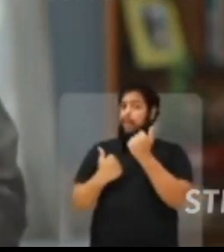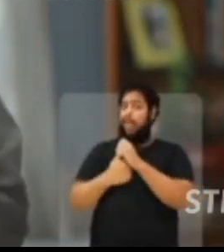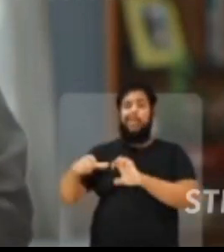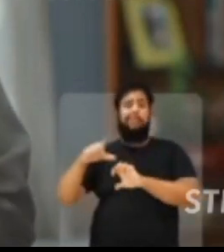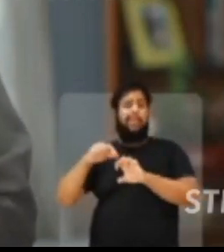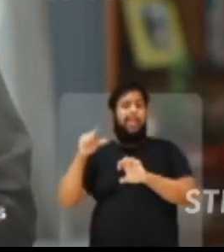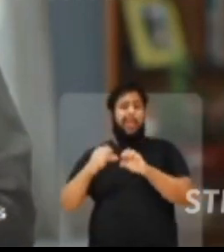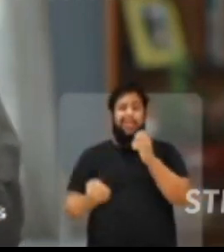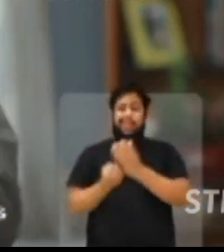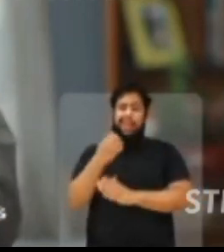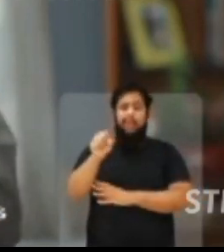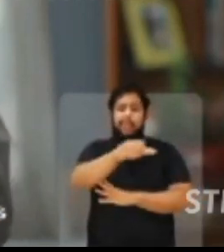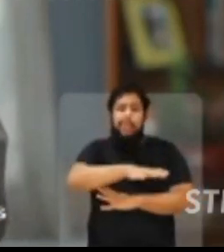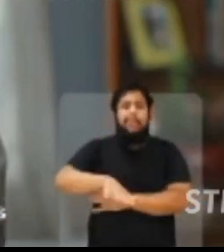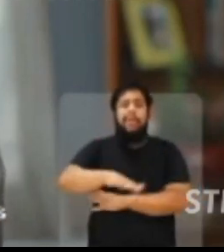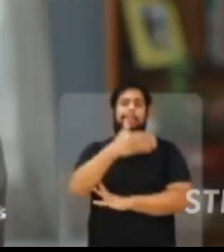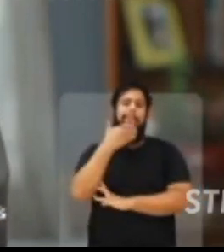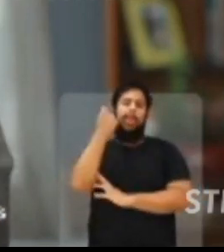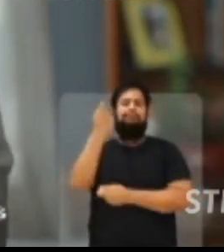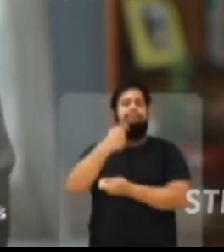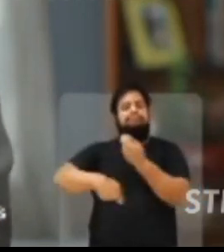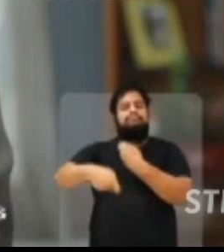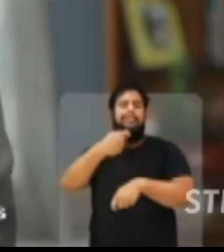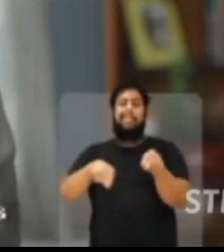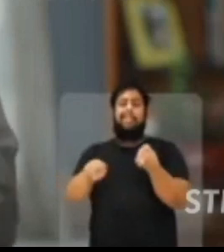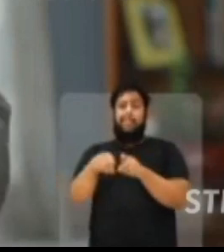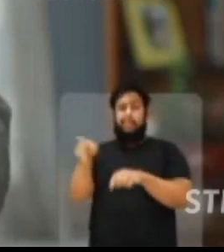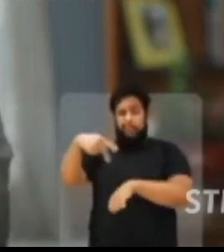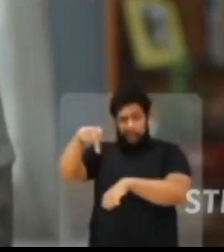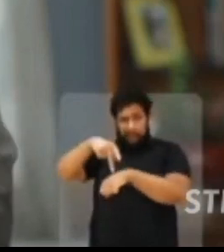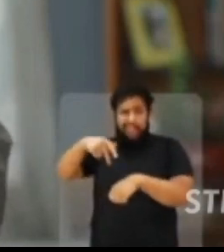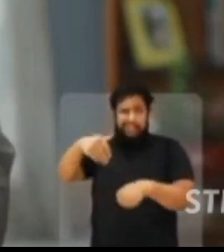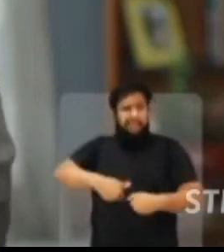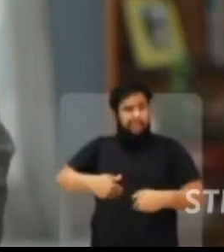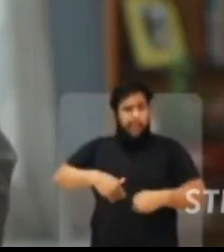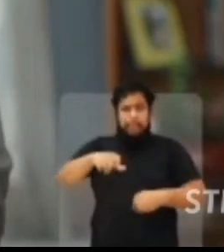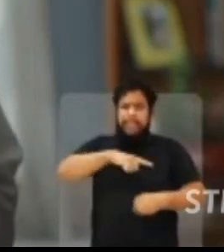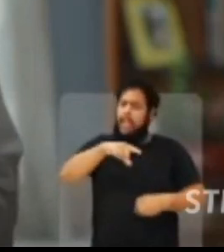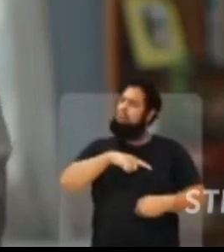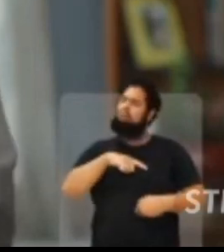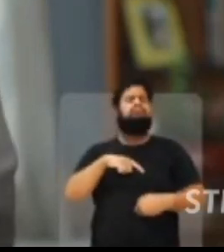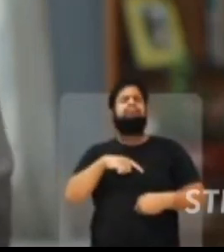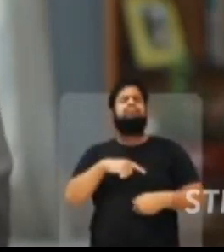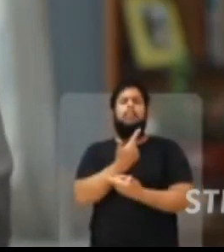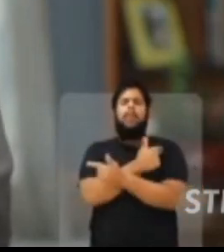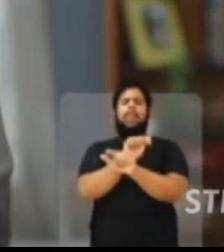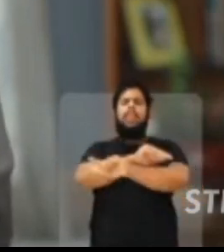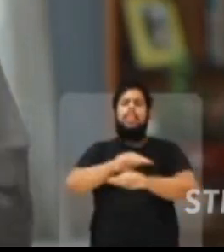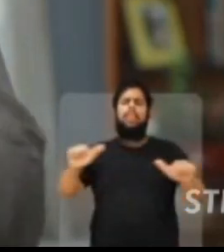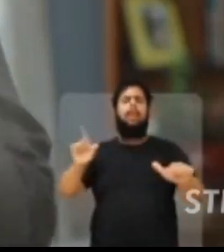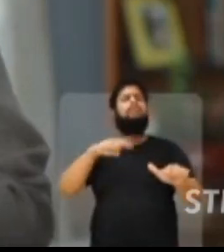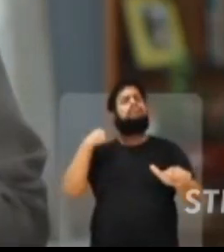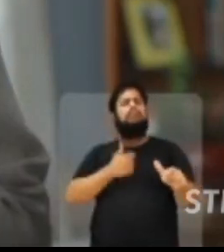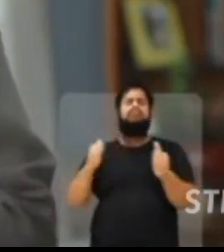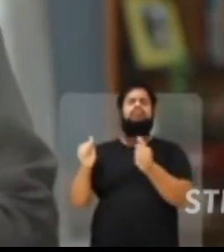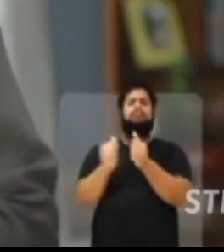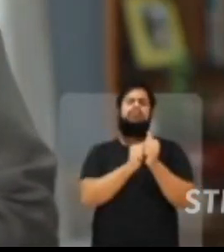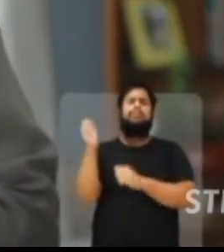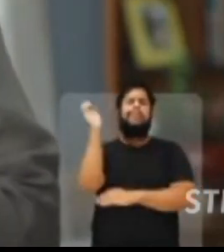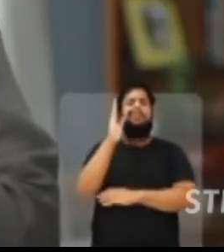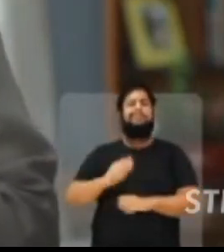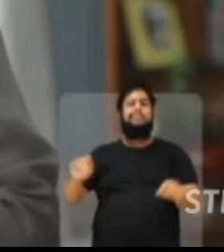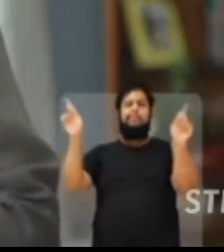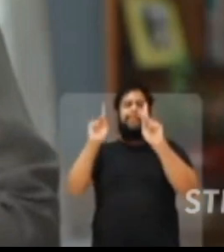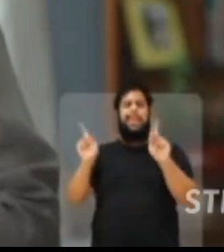os empreendedores, criar um ambiente melhor para os negócios e tirar esse país de novo do mapa da fome. Vamos juntos